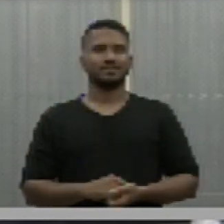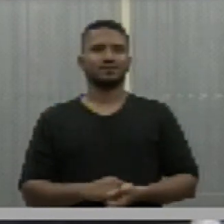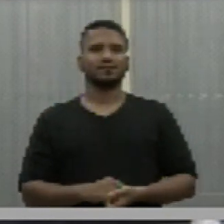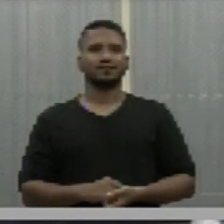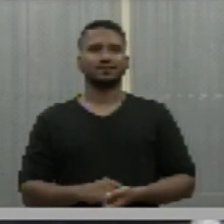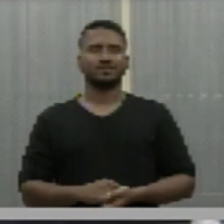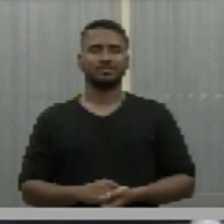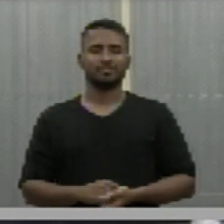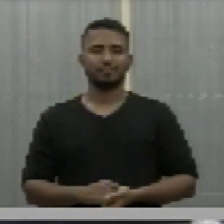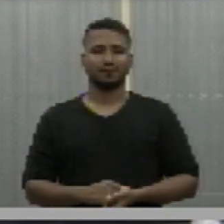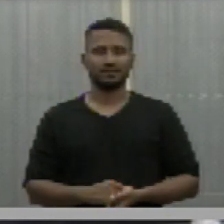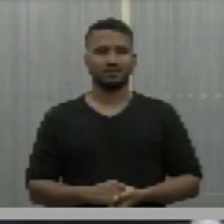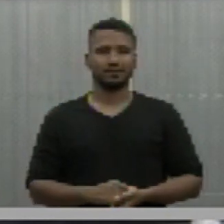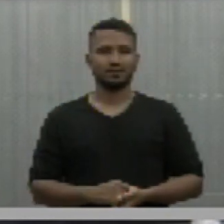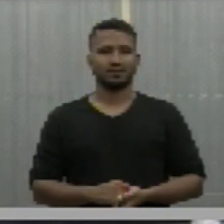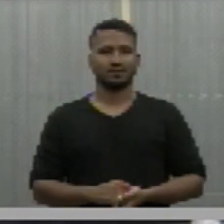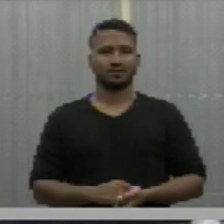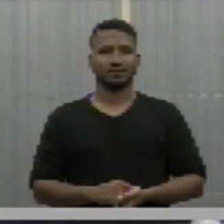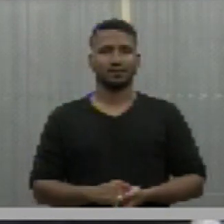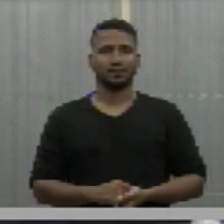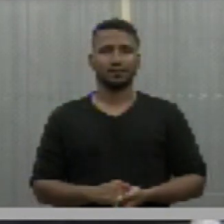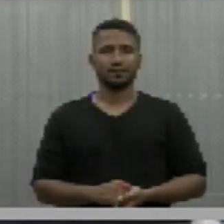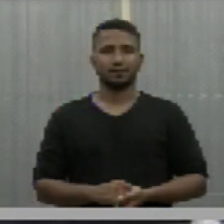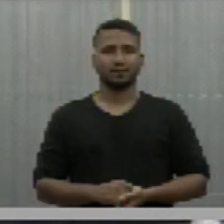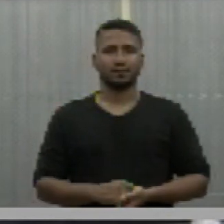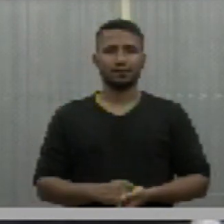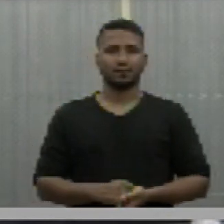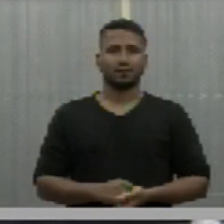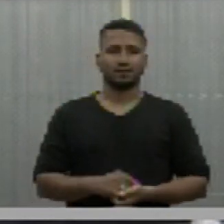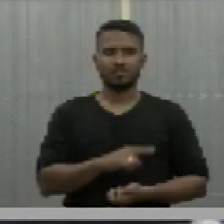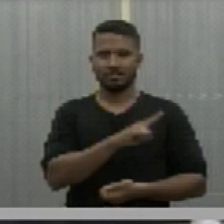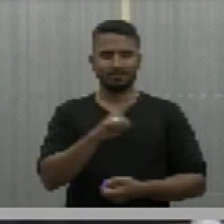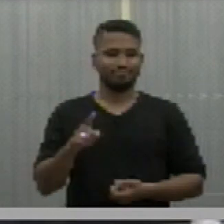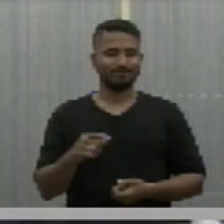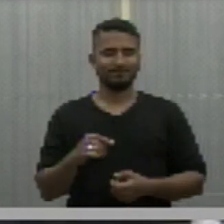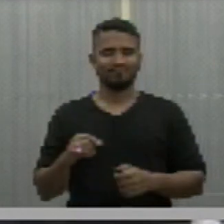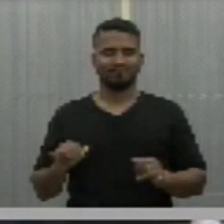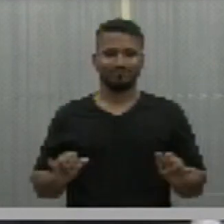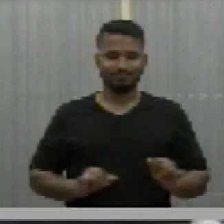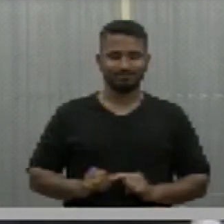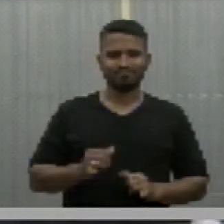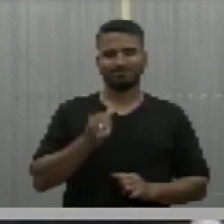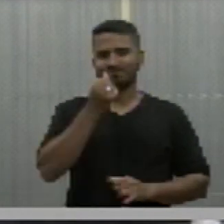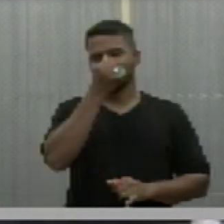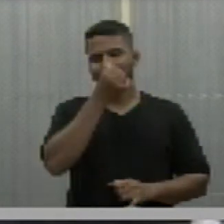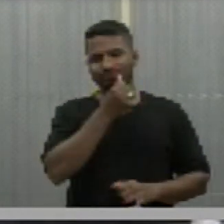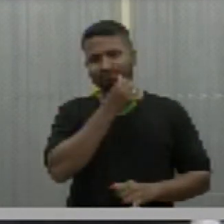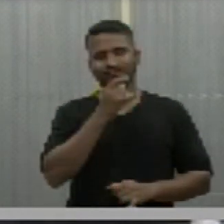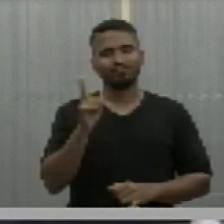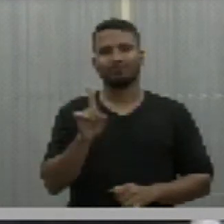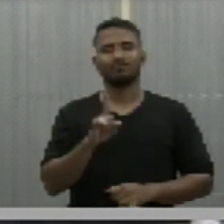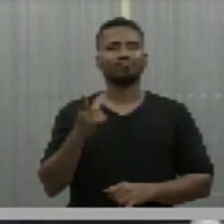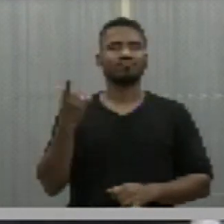em muitas situações que se submeterem a sacrifício porque não conseguem